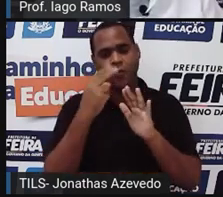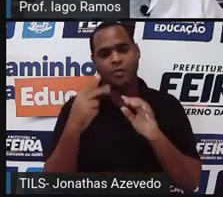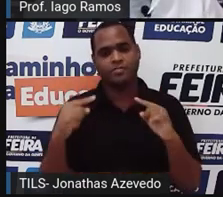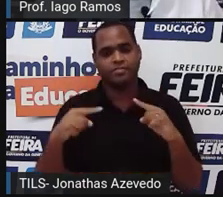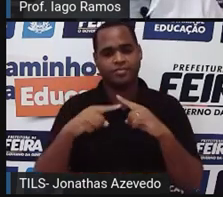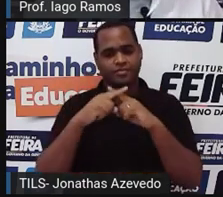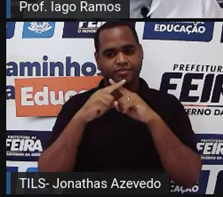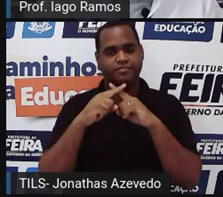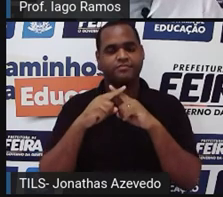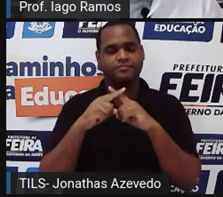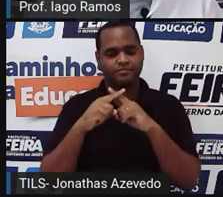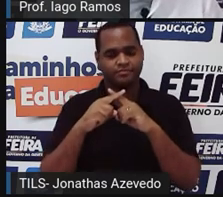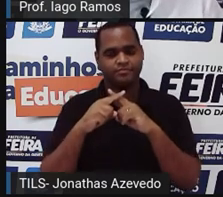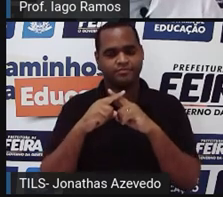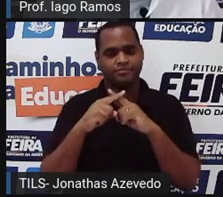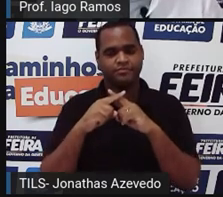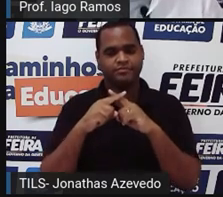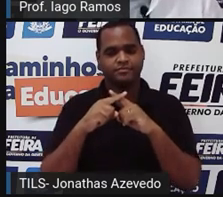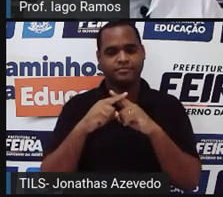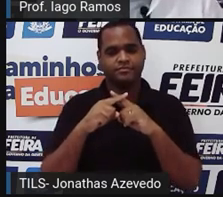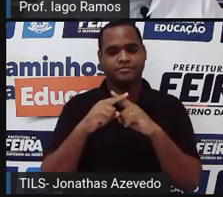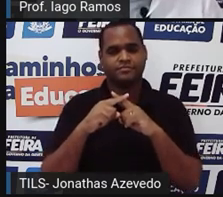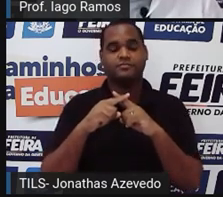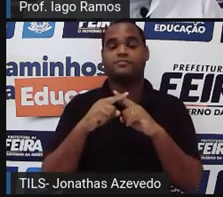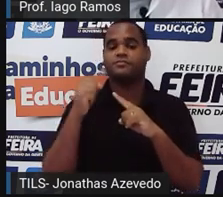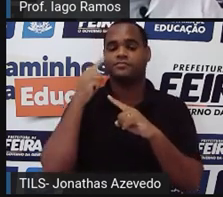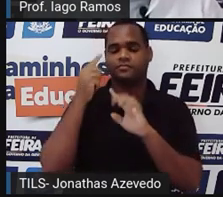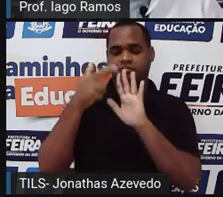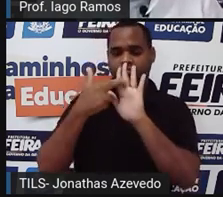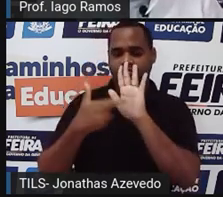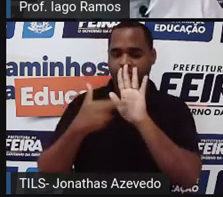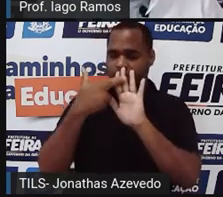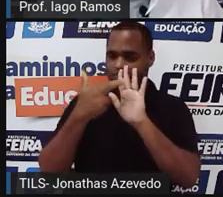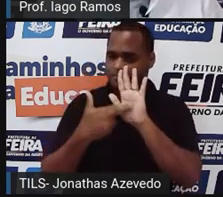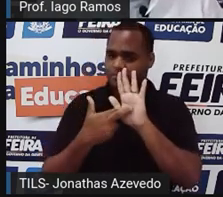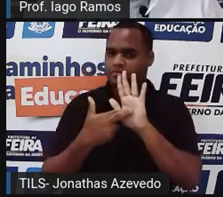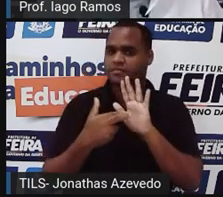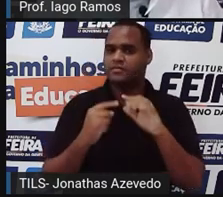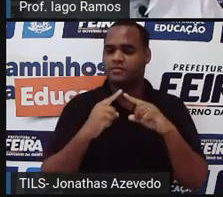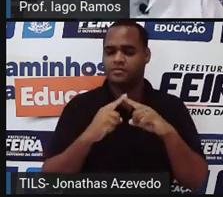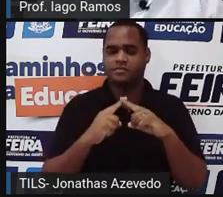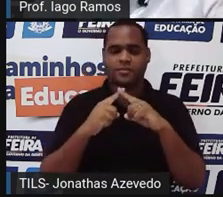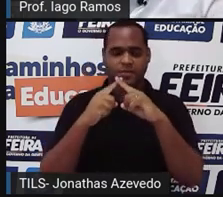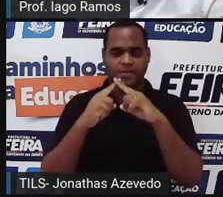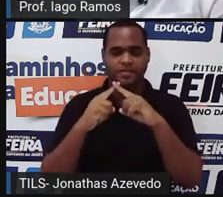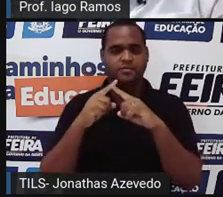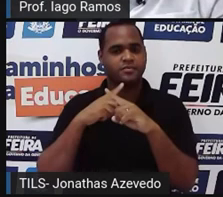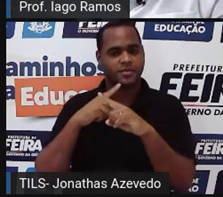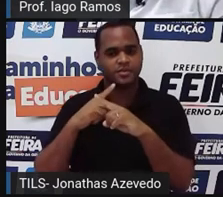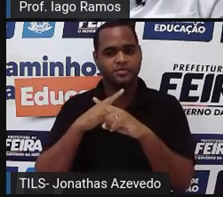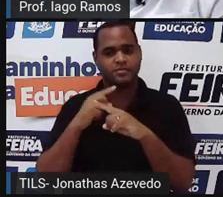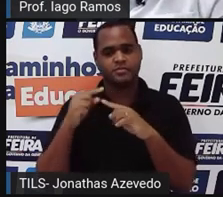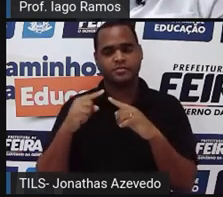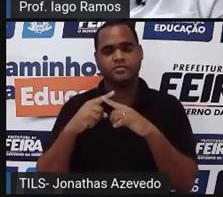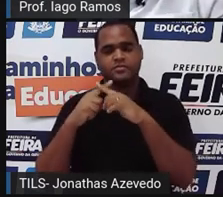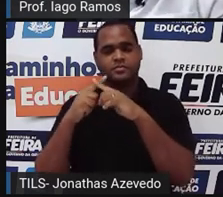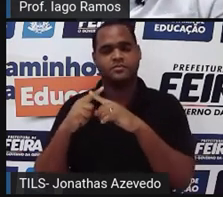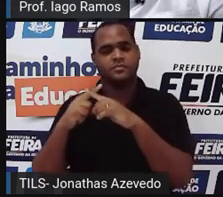proporcionalidade. Tanto faz. Qual é a regra? A multiplicação cruzada,